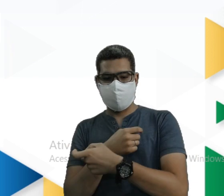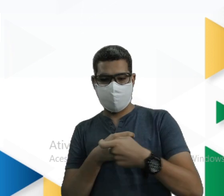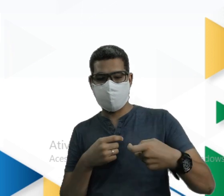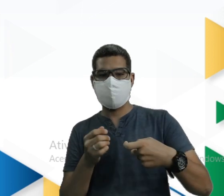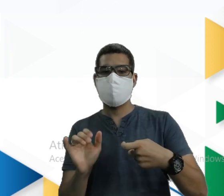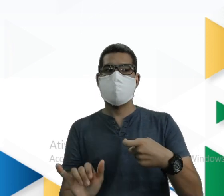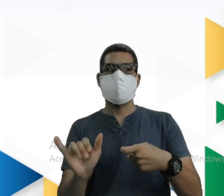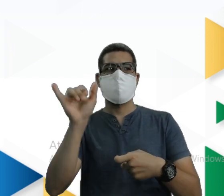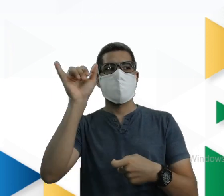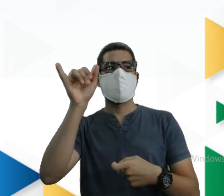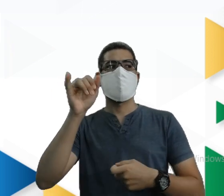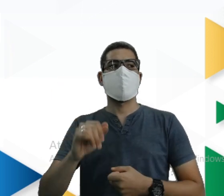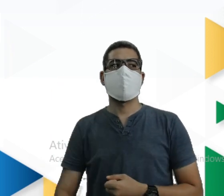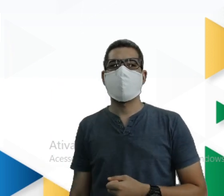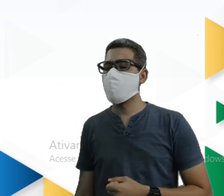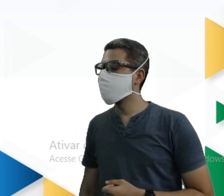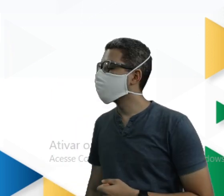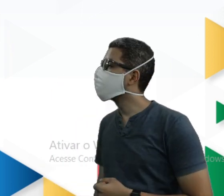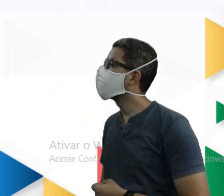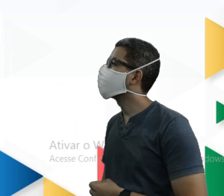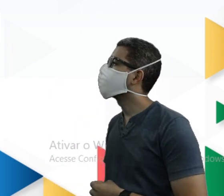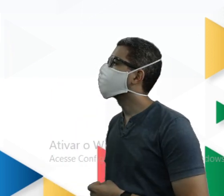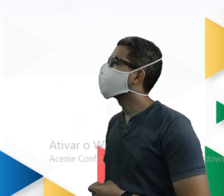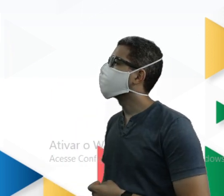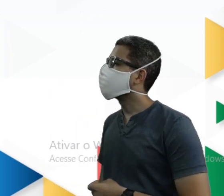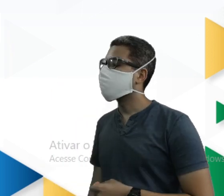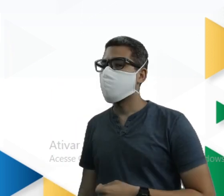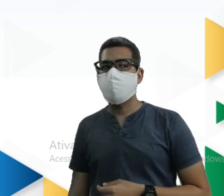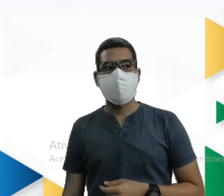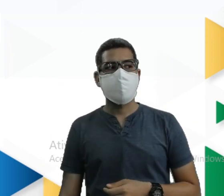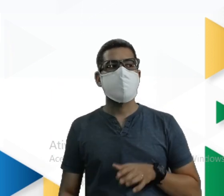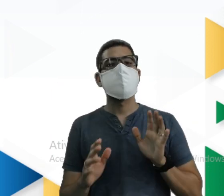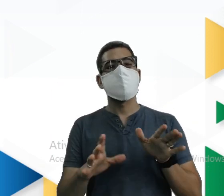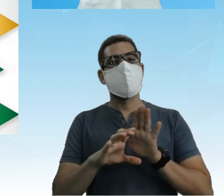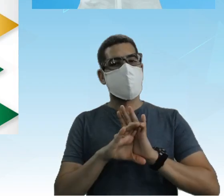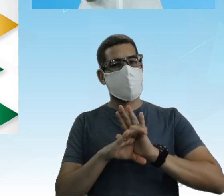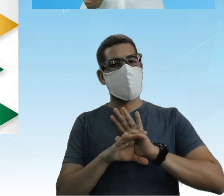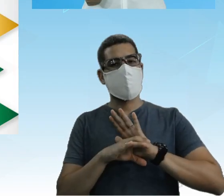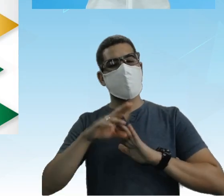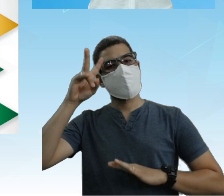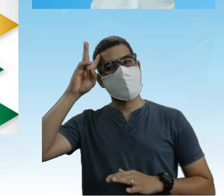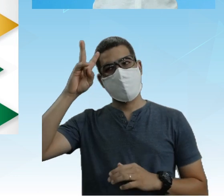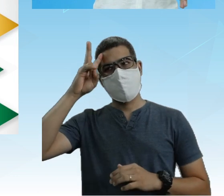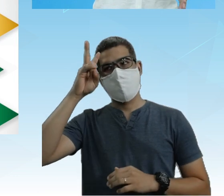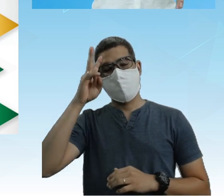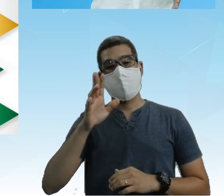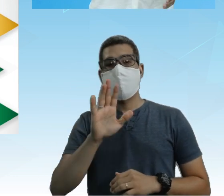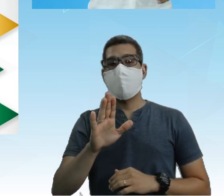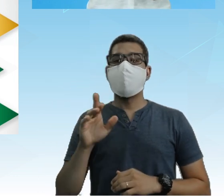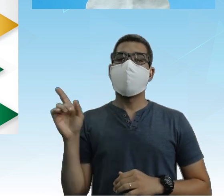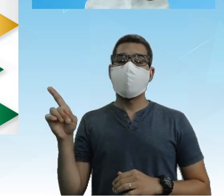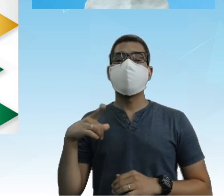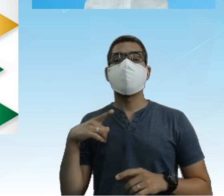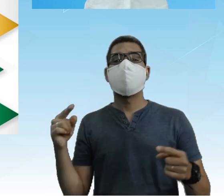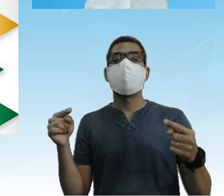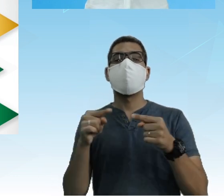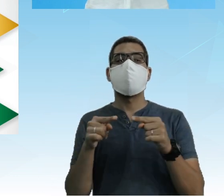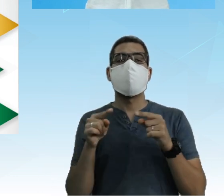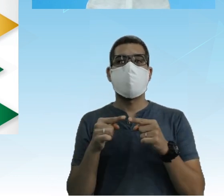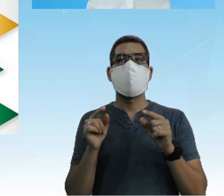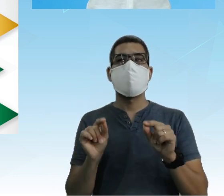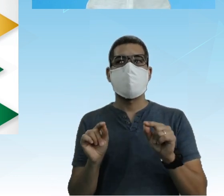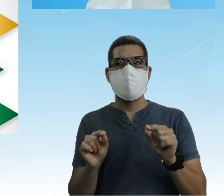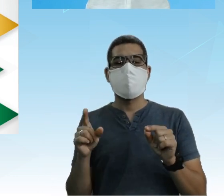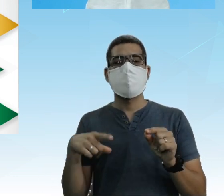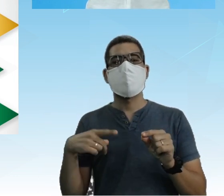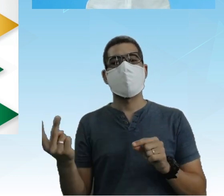quadrante Terceiro e quarto quadrante Você já relembrou Conceito comigo Lembre-se, tá? Que isso tem a ver Claro também Com os valores